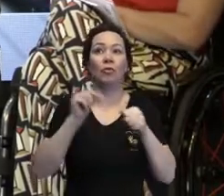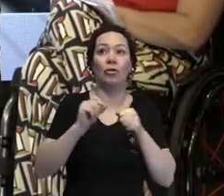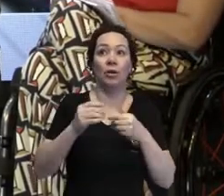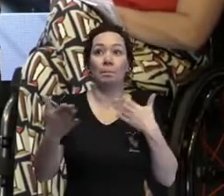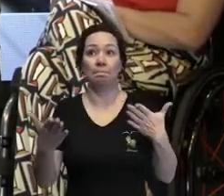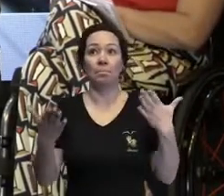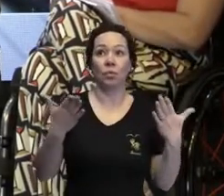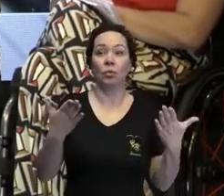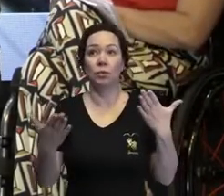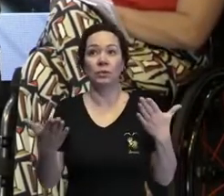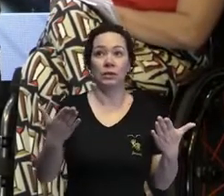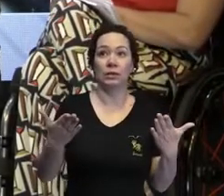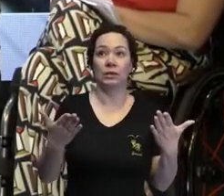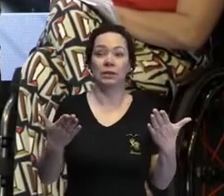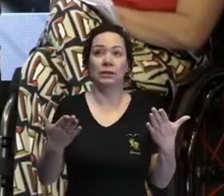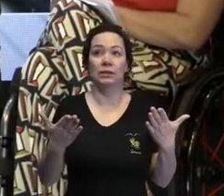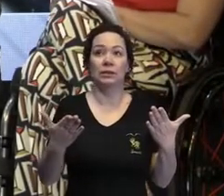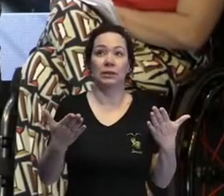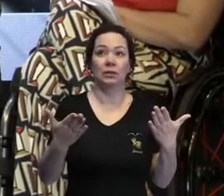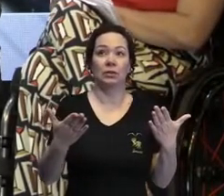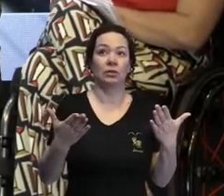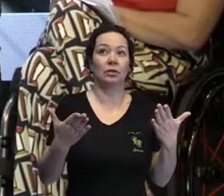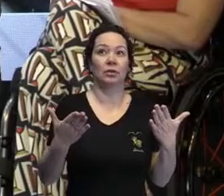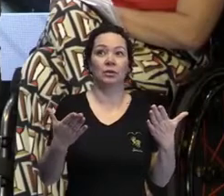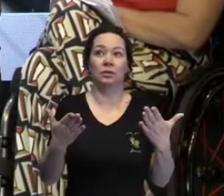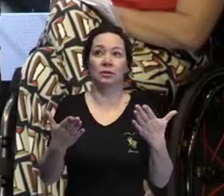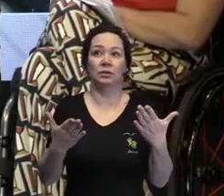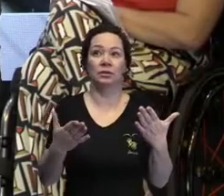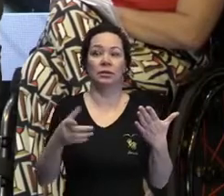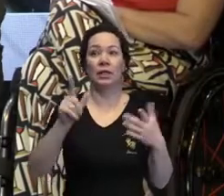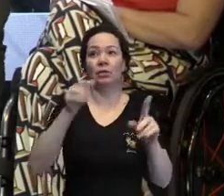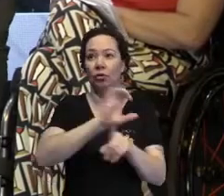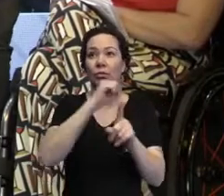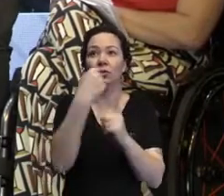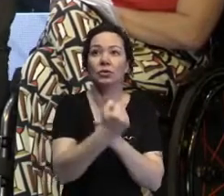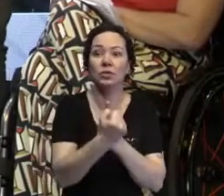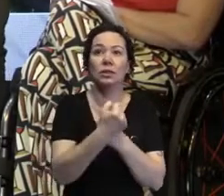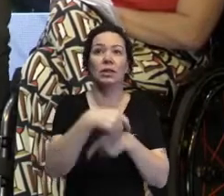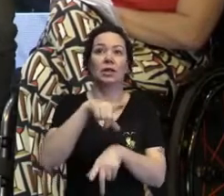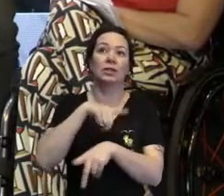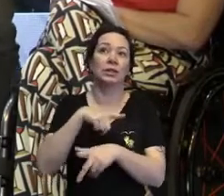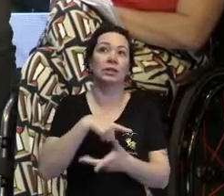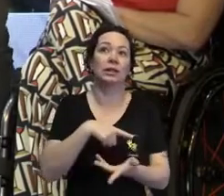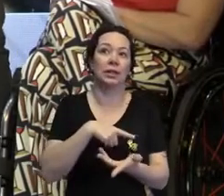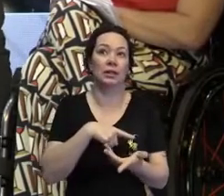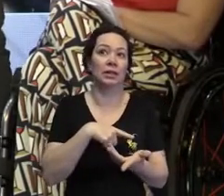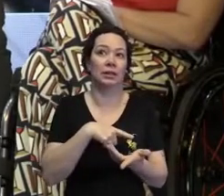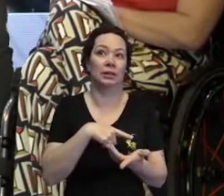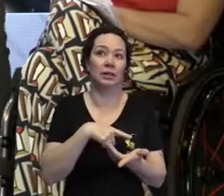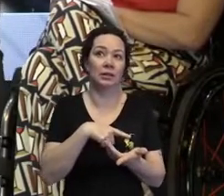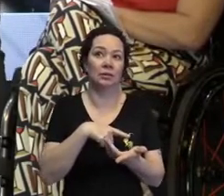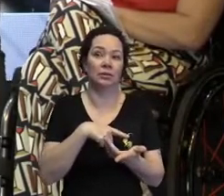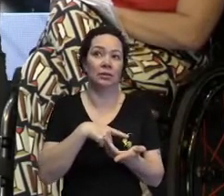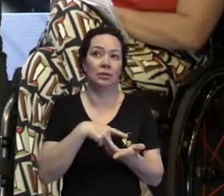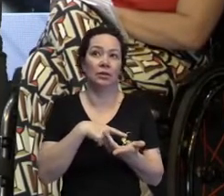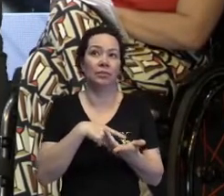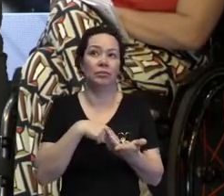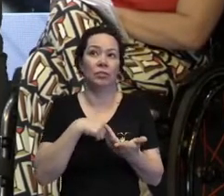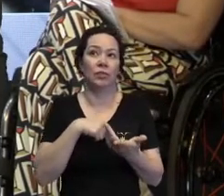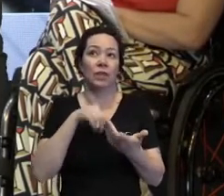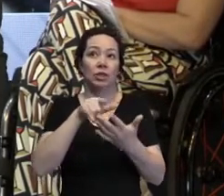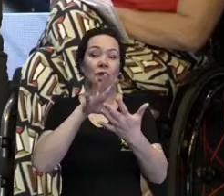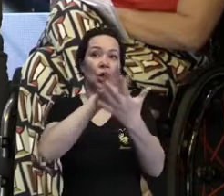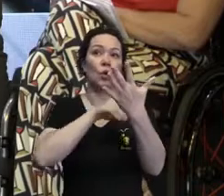capacitismo em si, que é transversal na nossa sociedade e que está espelhado em